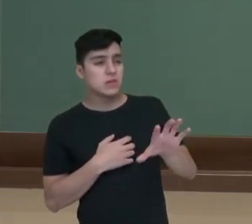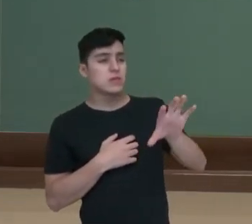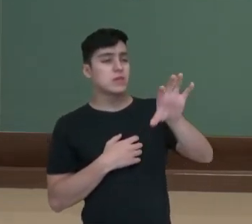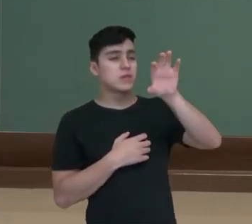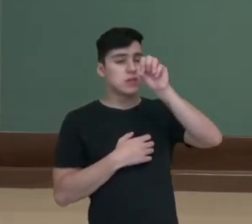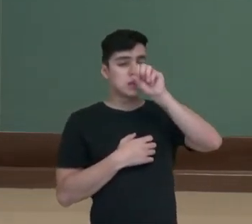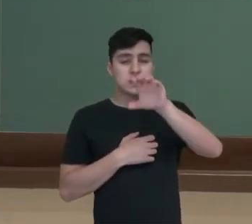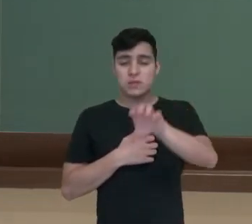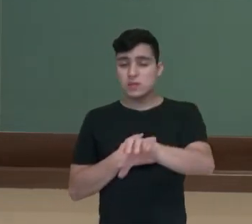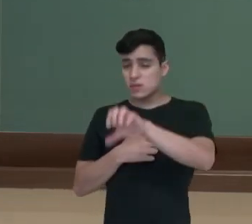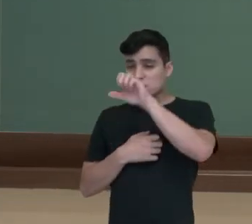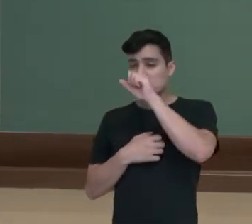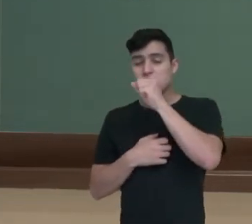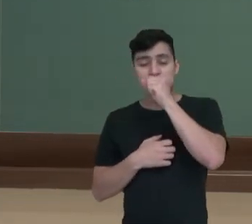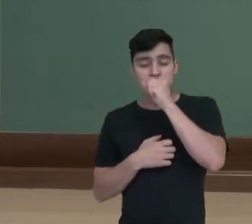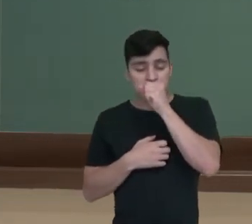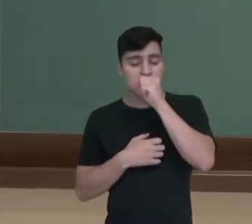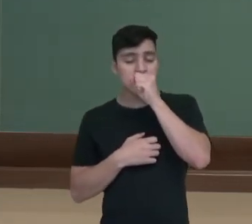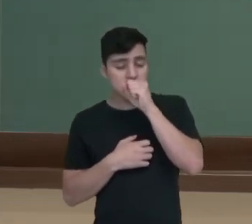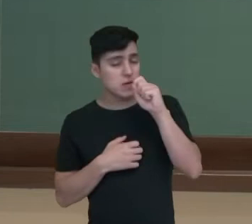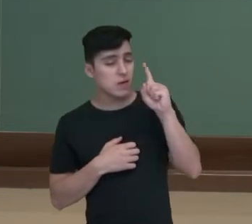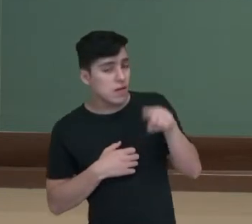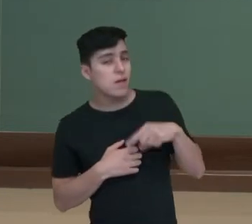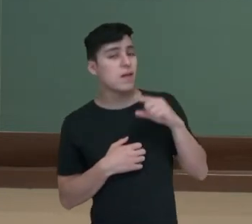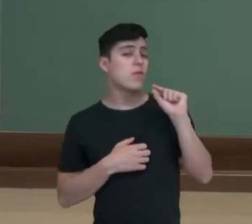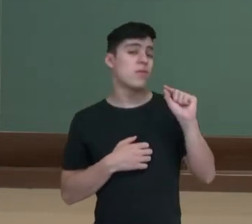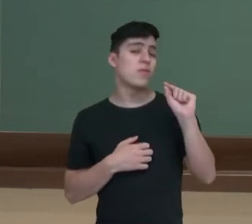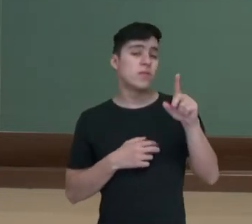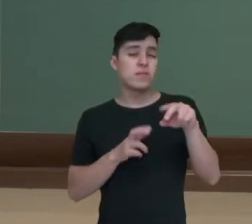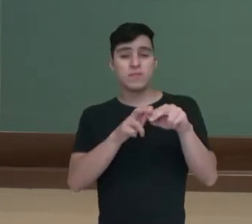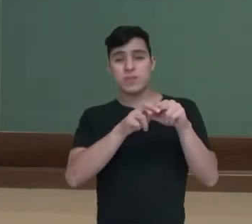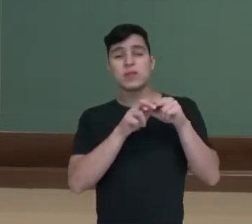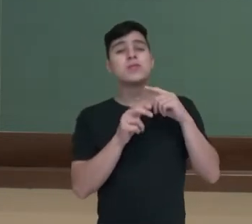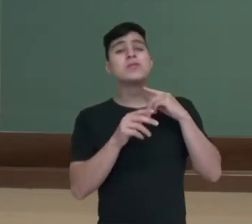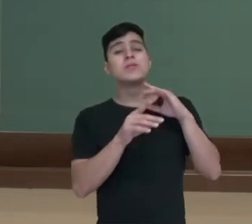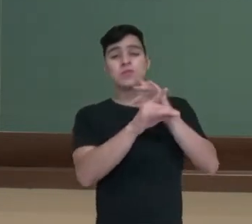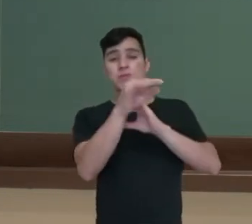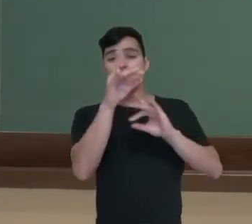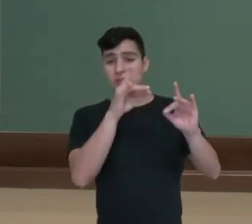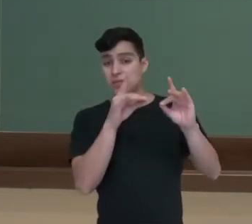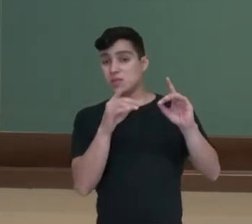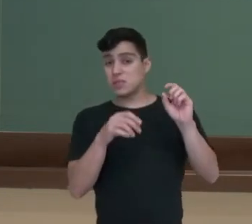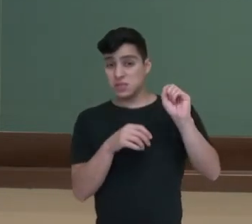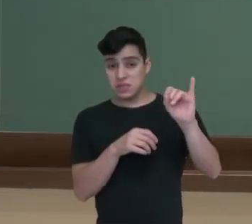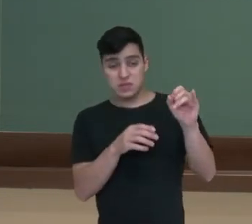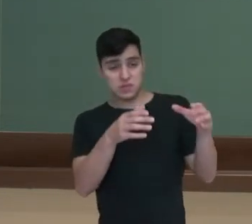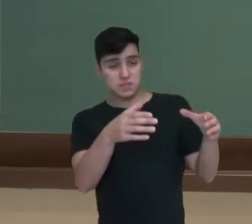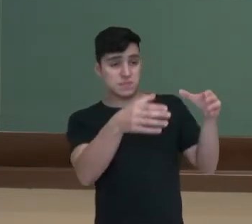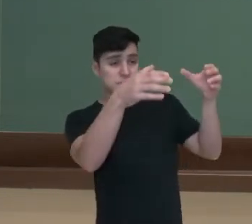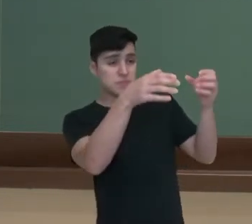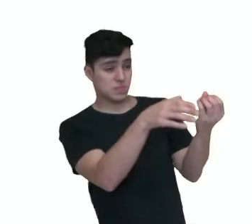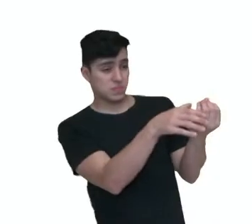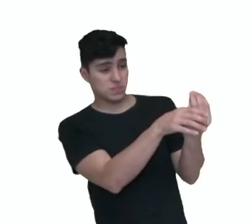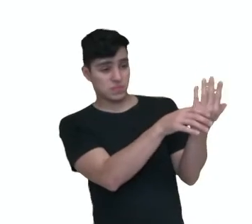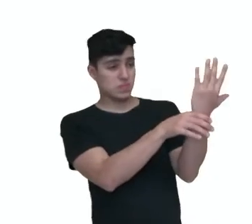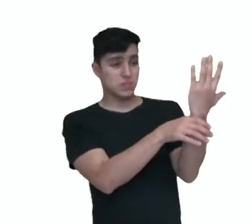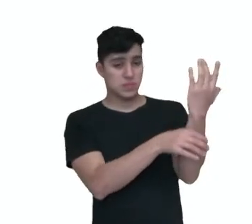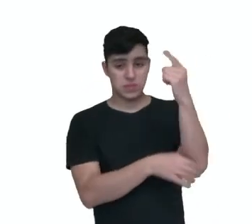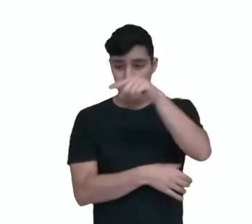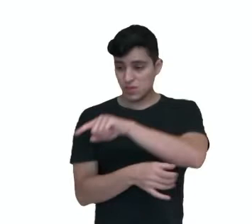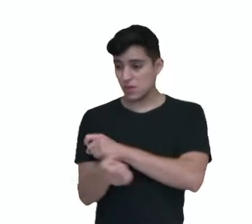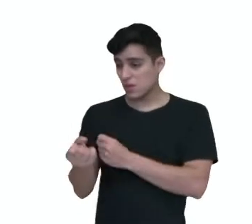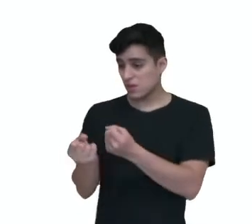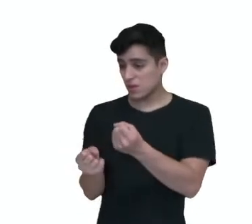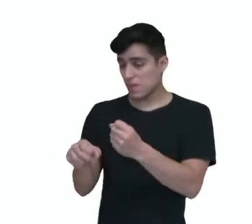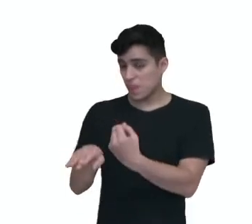Então isso está associado à poluição. E essas substâncias, liberadas então das chaminés, dos escapamentos dos